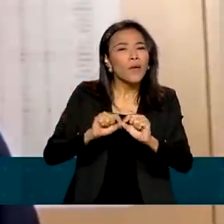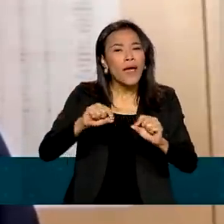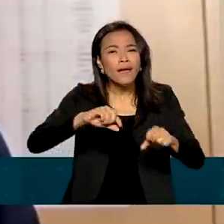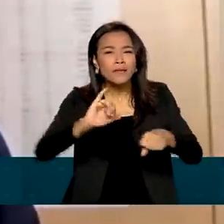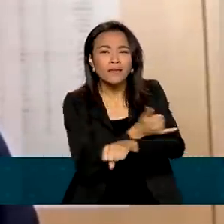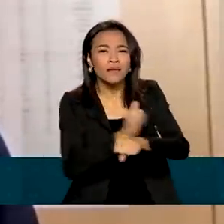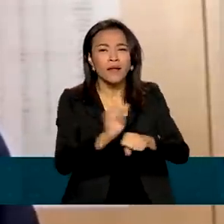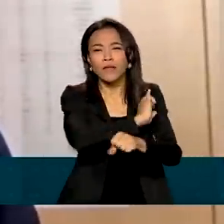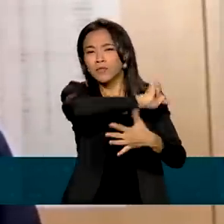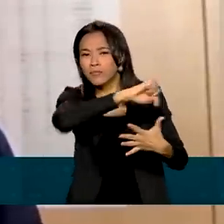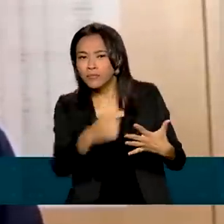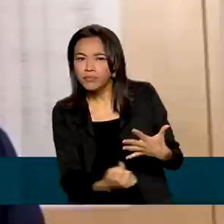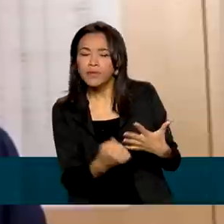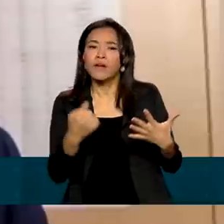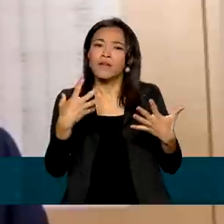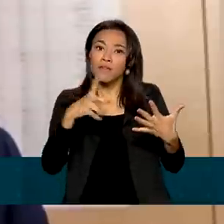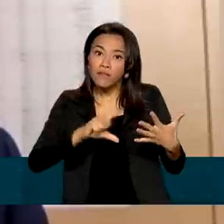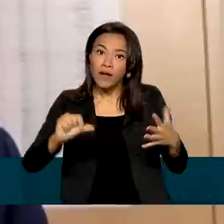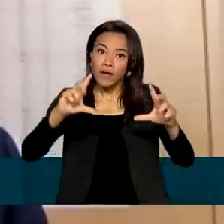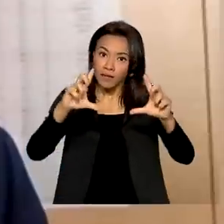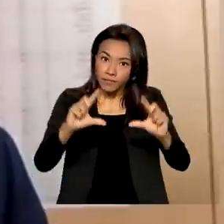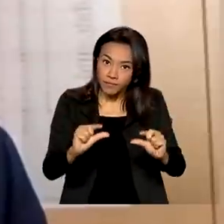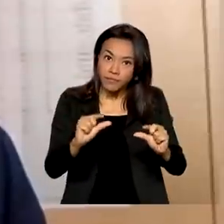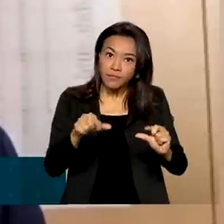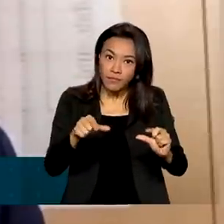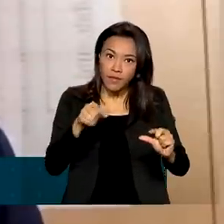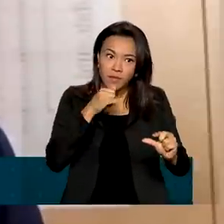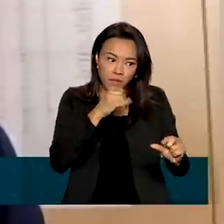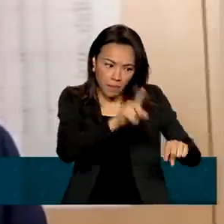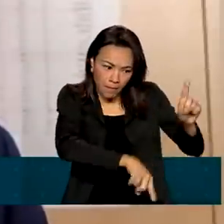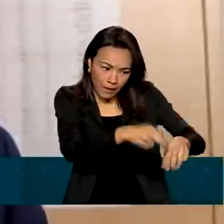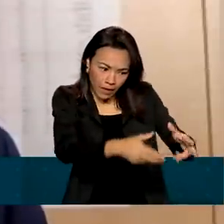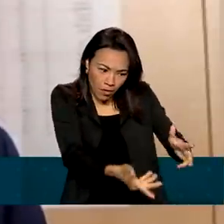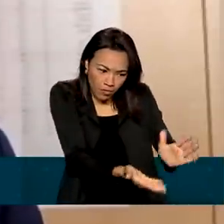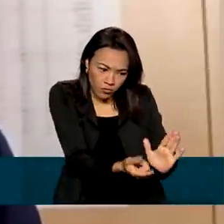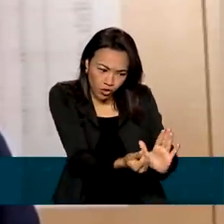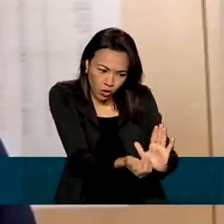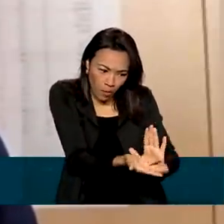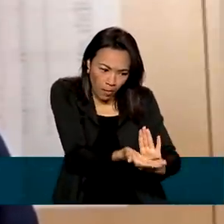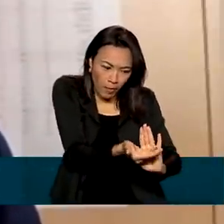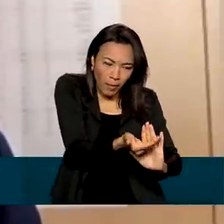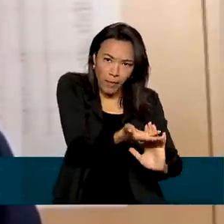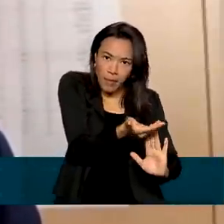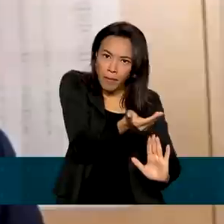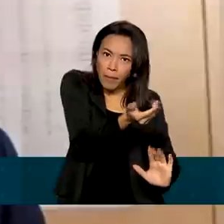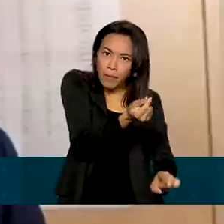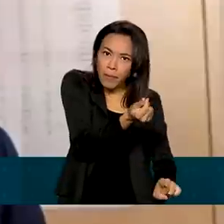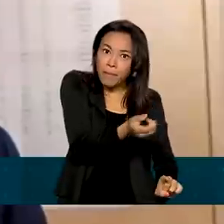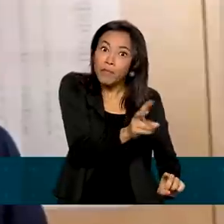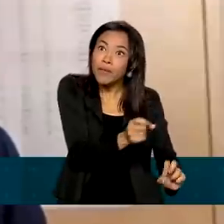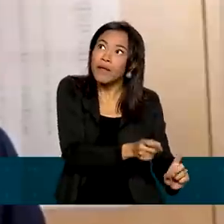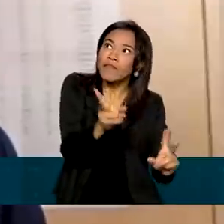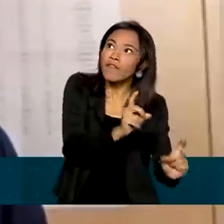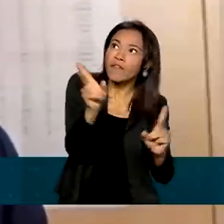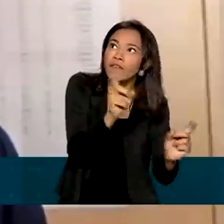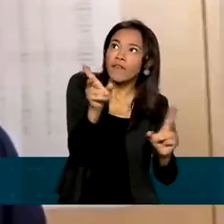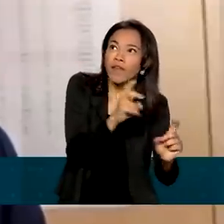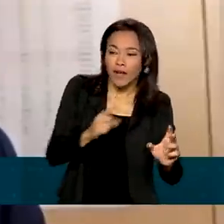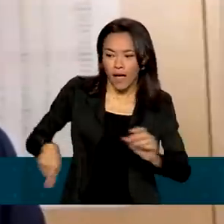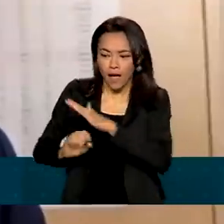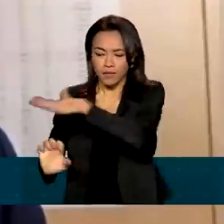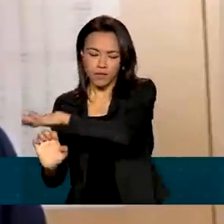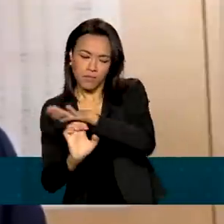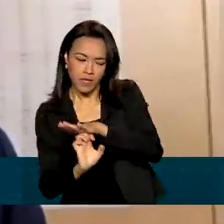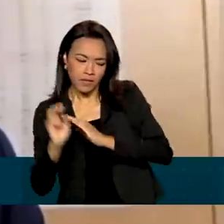contestabilidade dos mercados. Então, um produto que está começando a crescer muito de preço, diante da possibilidade maior de importação, os empresários